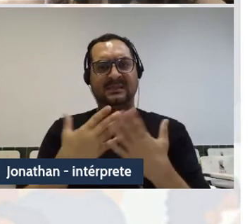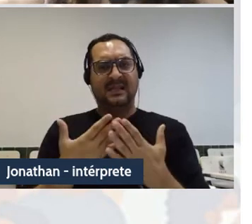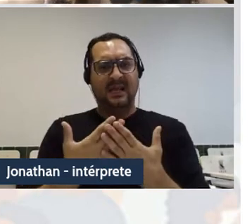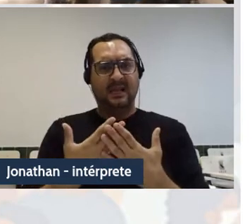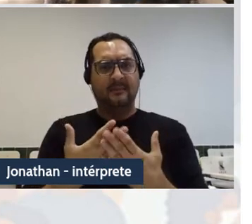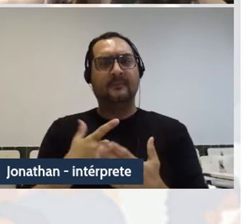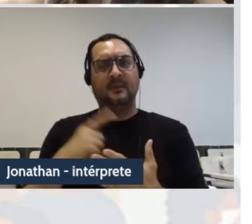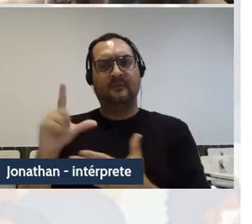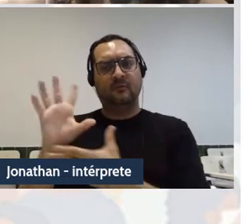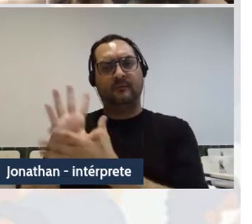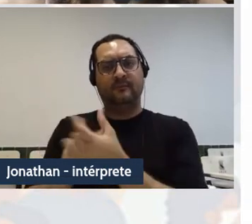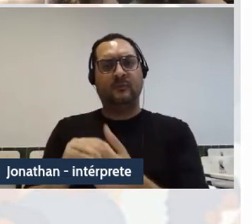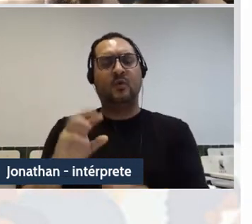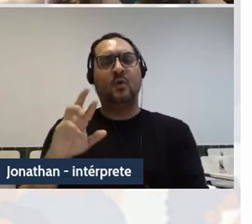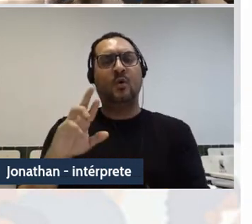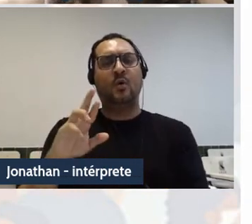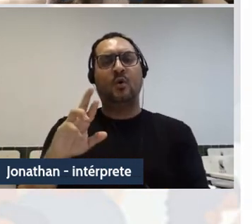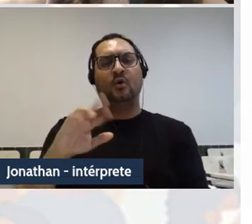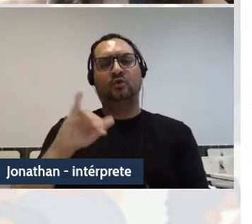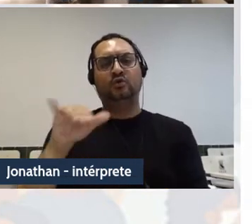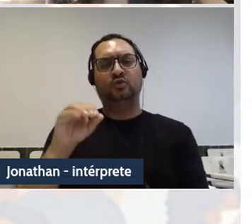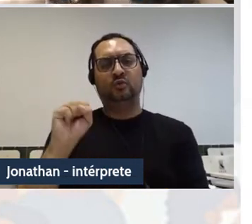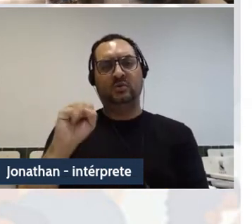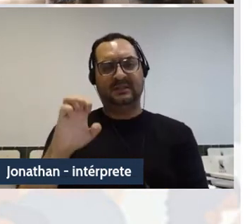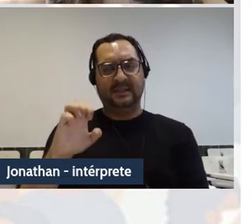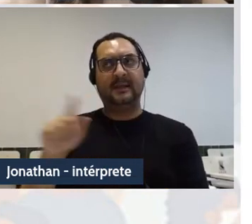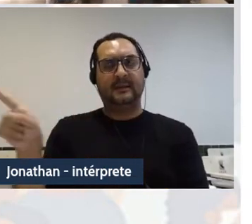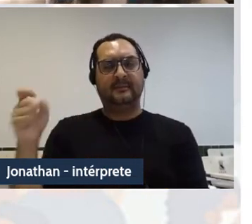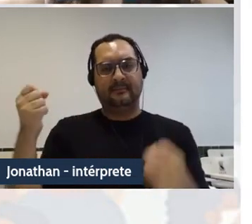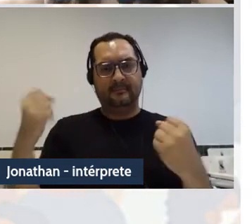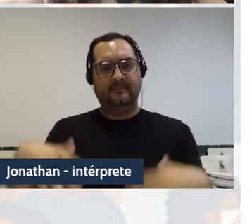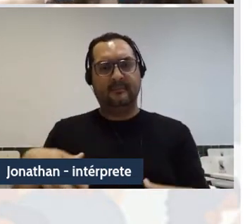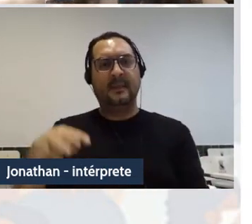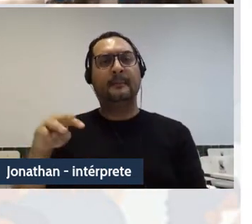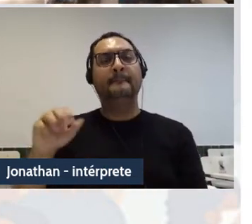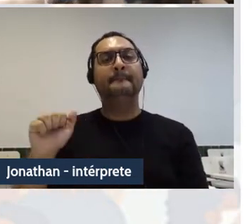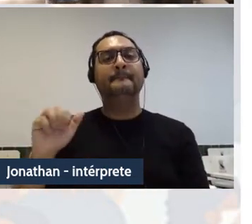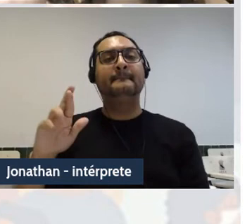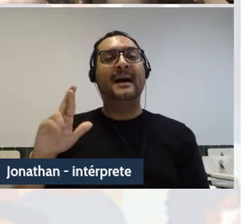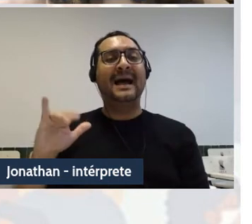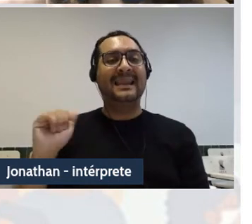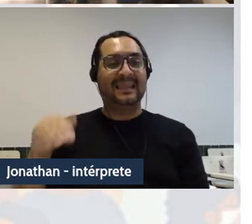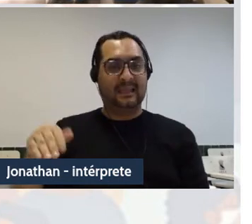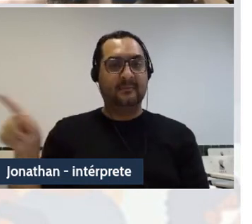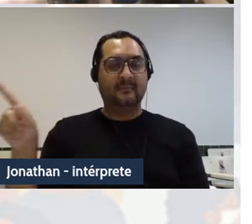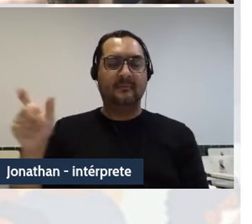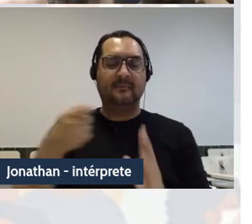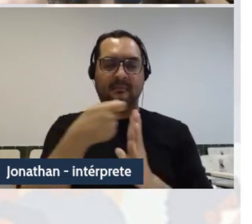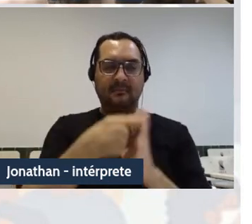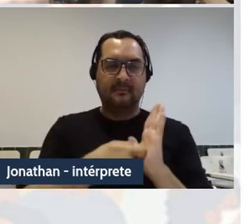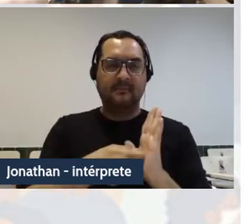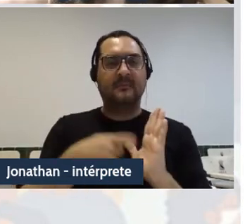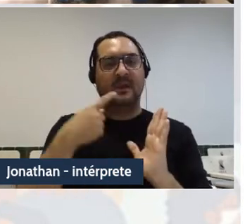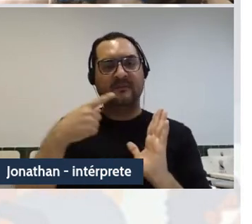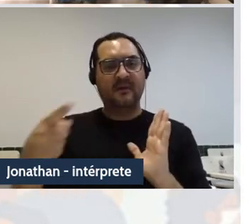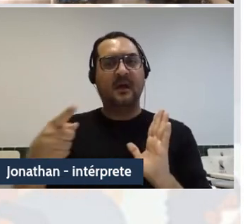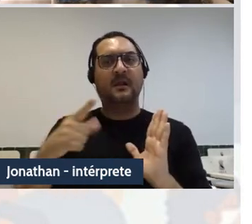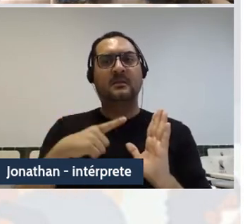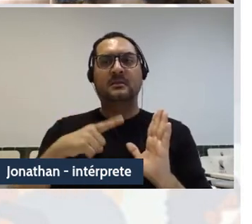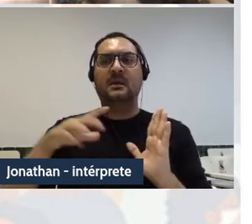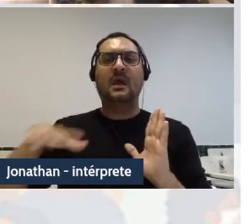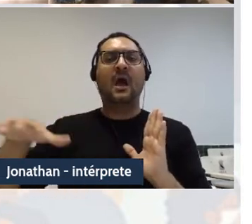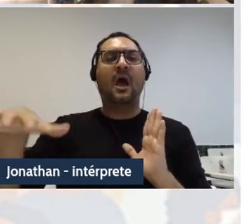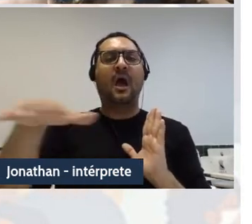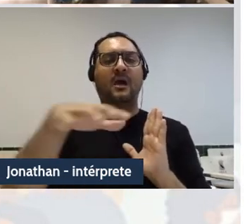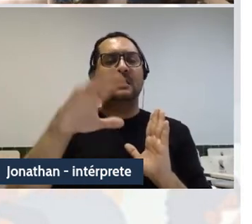Marim, que diz a perspectiva intercultural aplicada na educação e em outros domínios das ciências humanas se